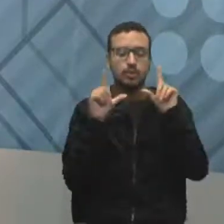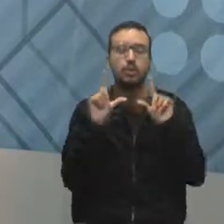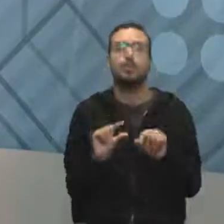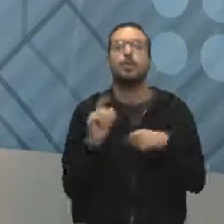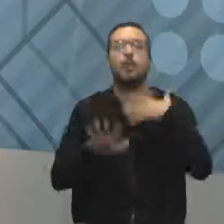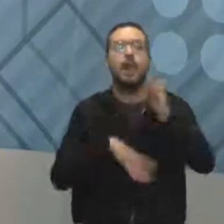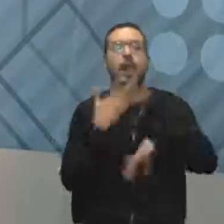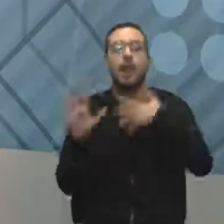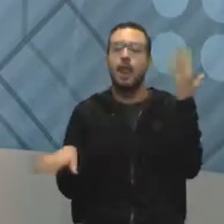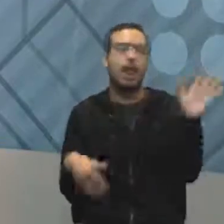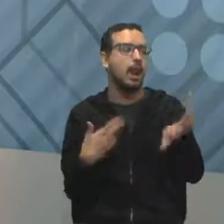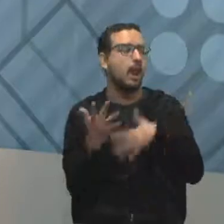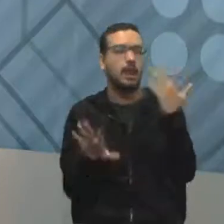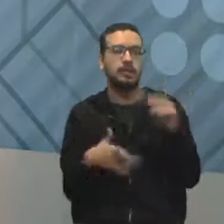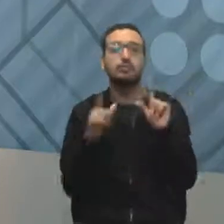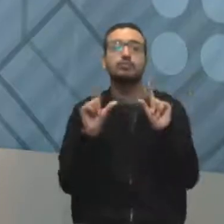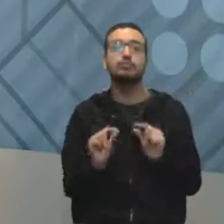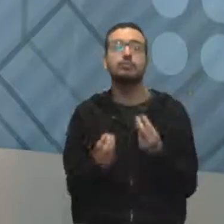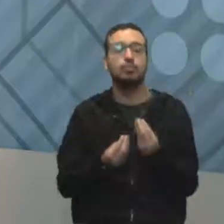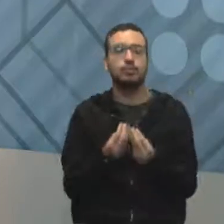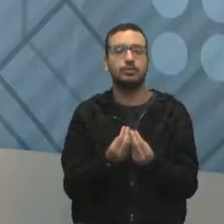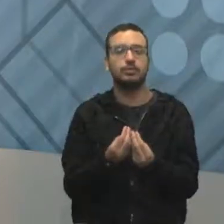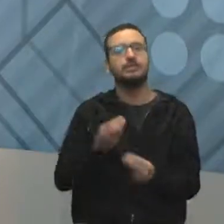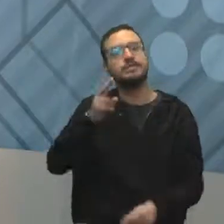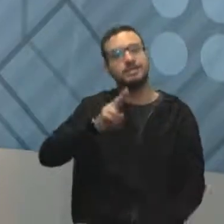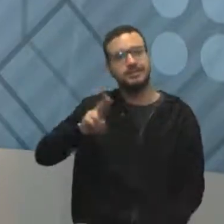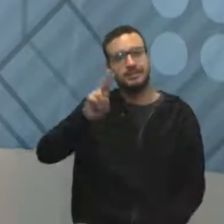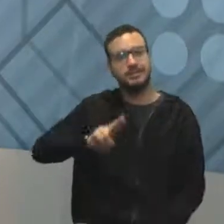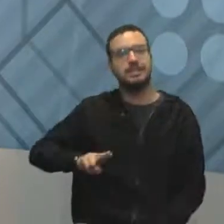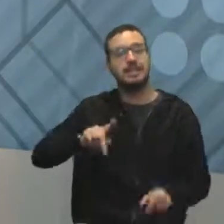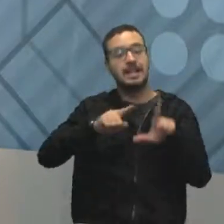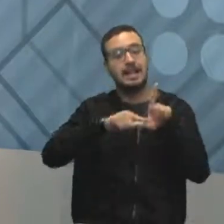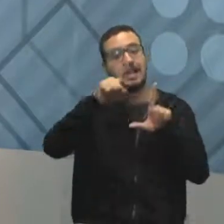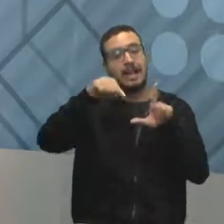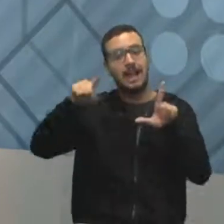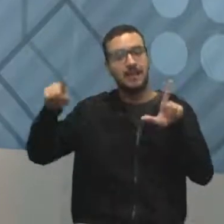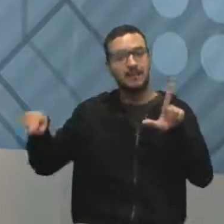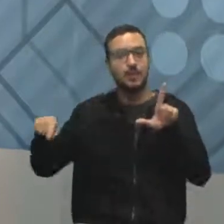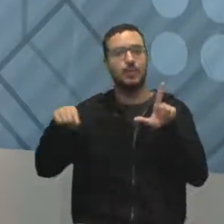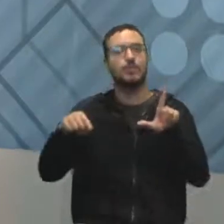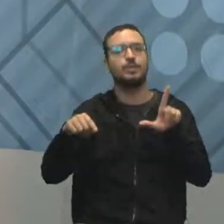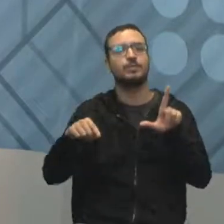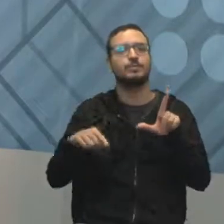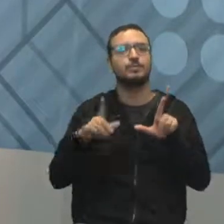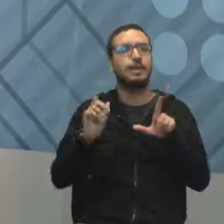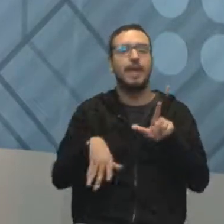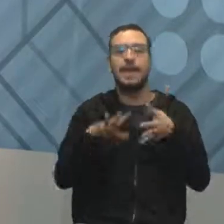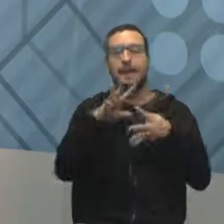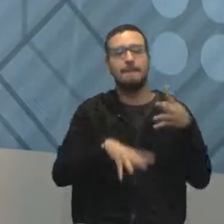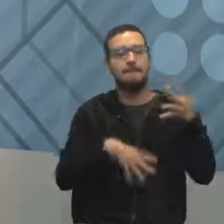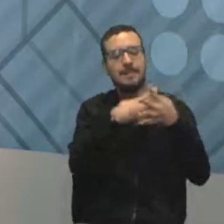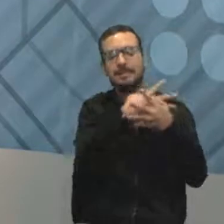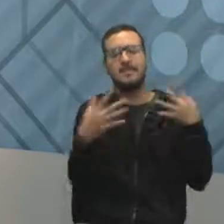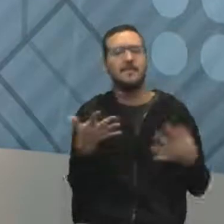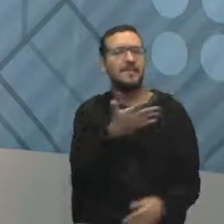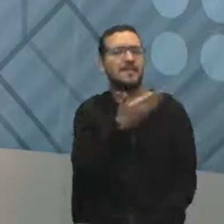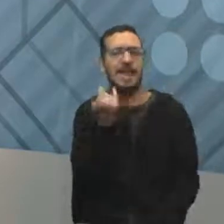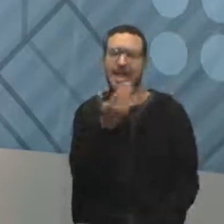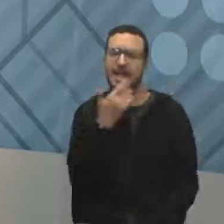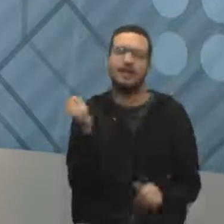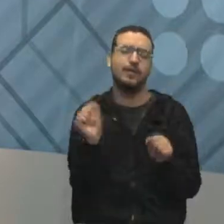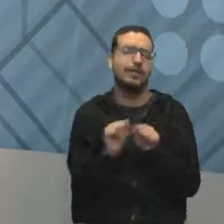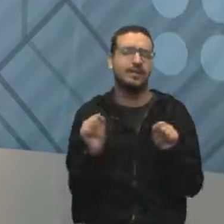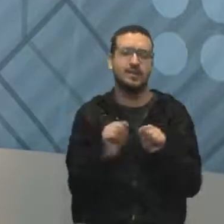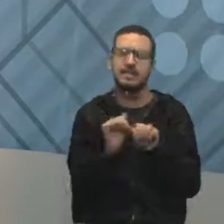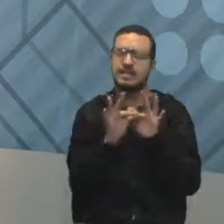não sei o que eu faço, quem faz o quê? Através de gráficos de hierarquia, que são matrizes muito fáceis de fazer,